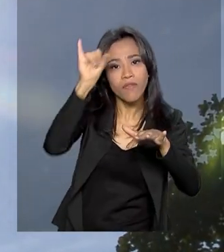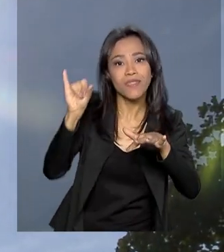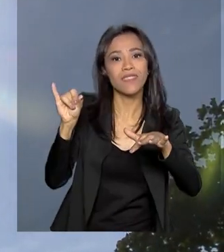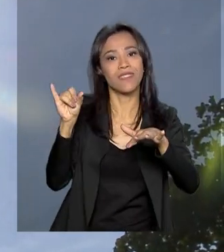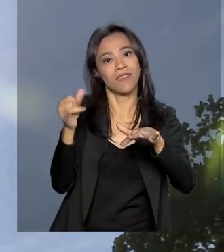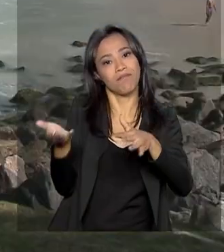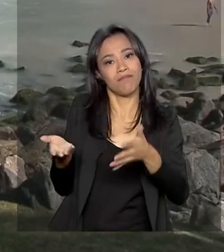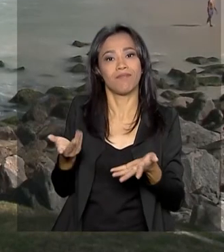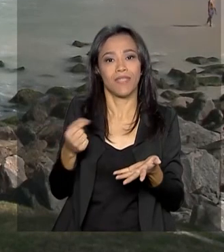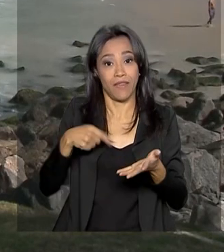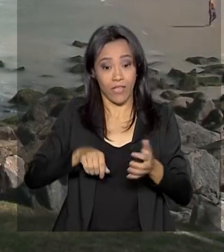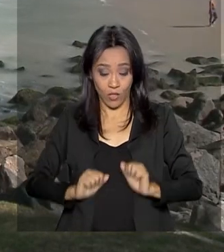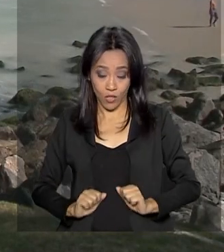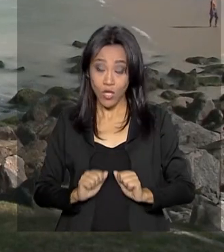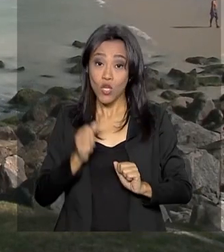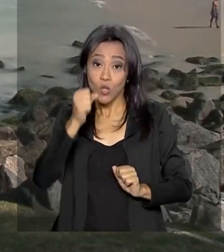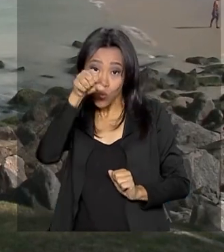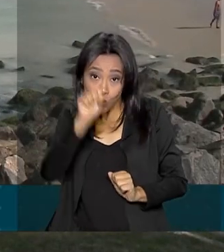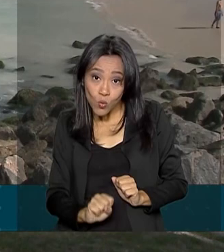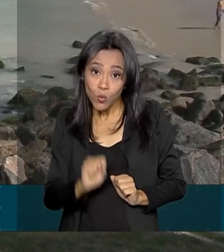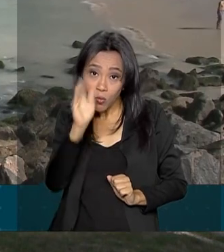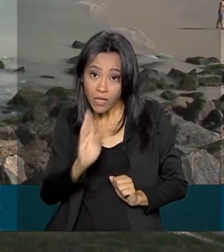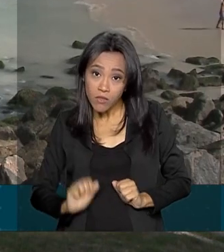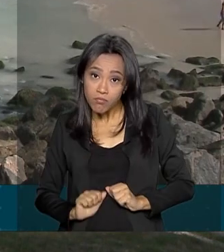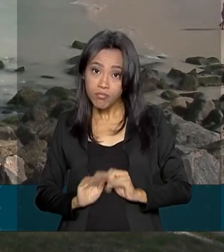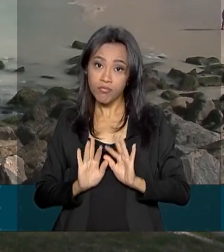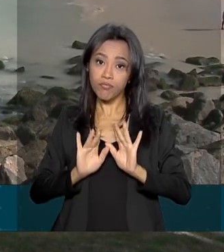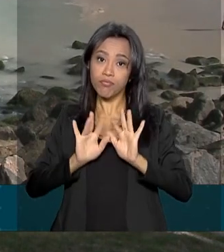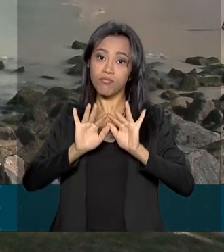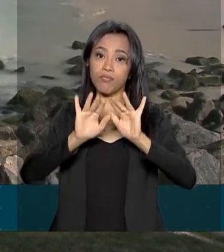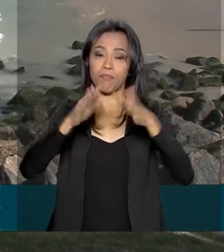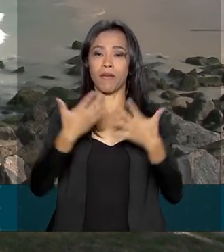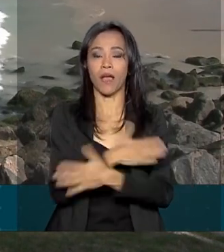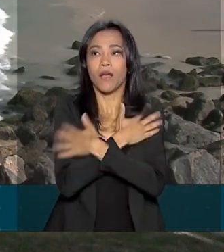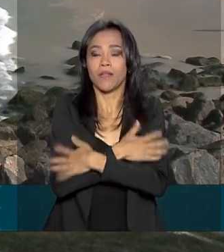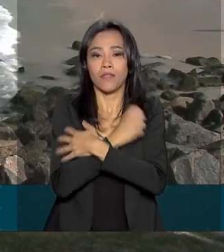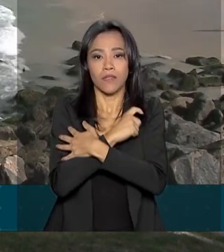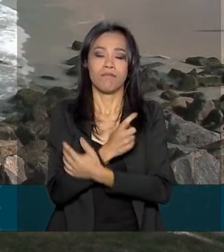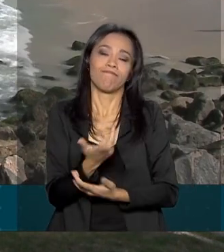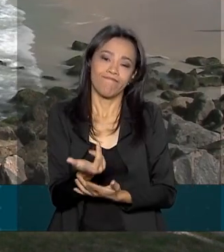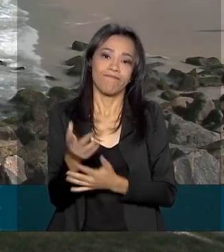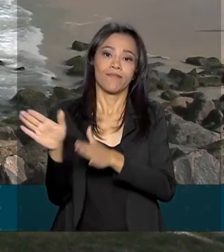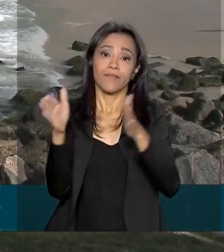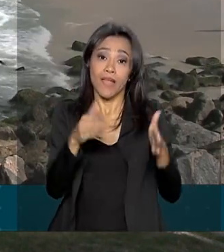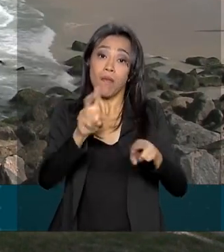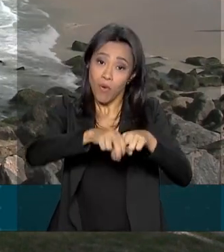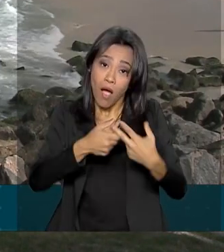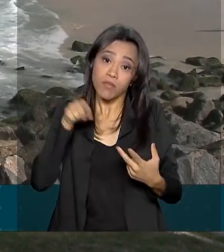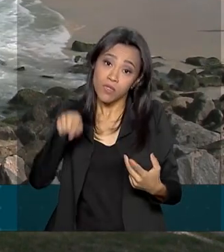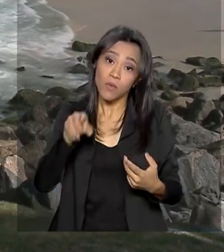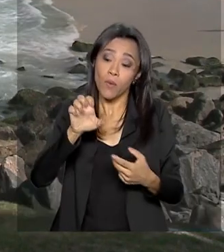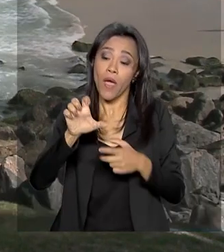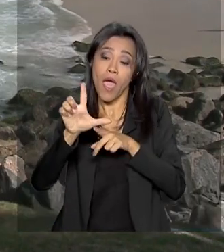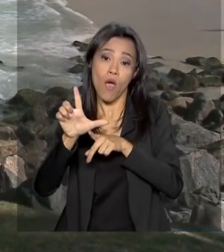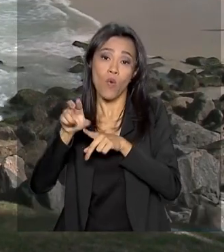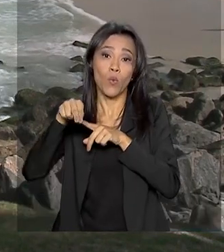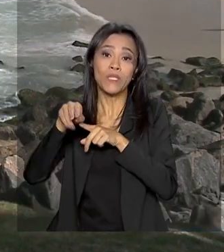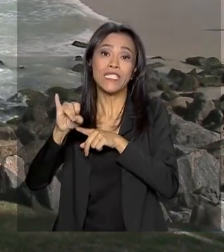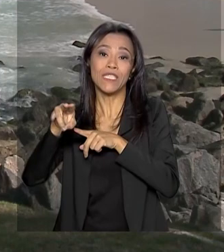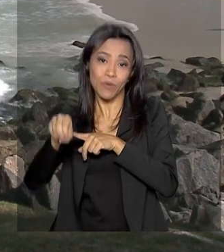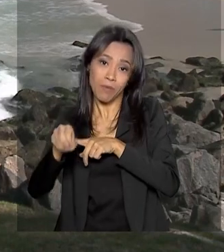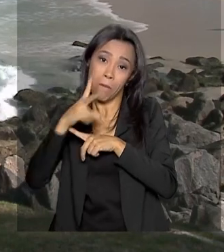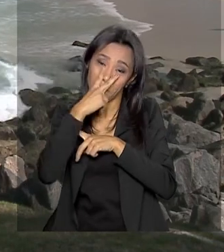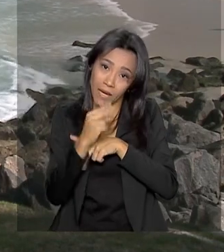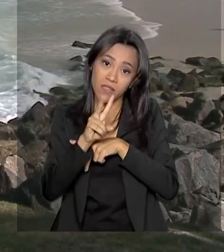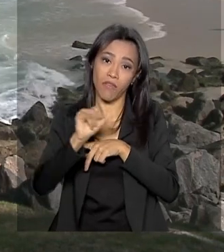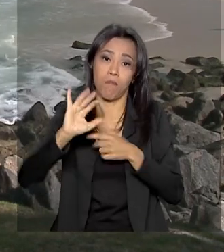do sul do país, né? Apesar das temperaturas mais elevadas para esta época do ano, por influência do El Ninho, a previsão é que isso mude.